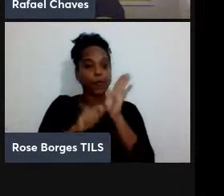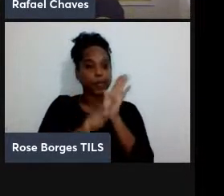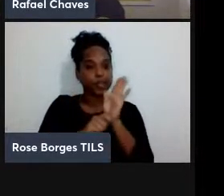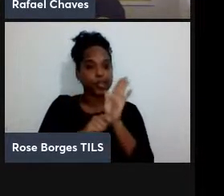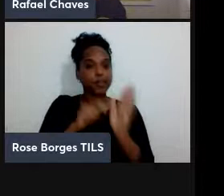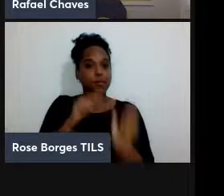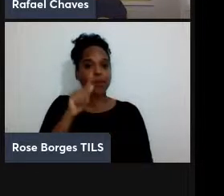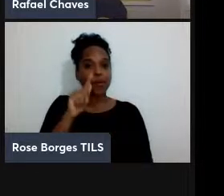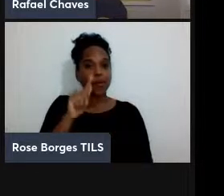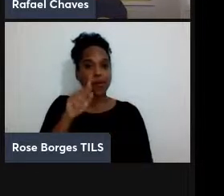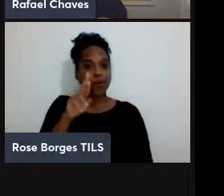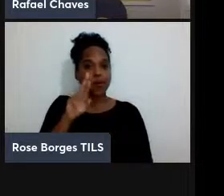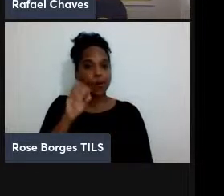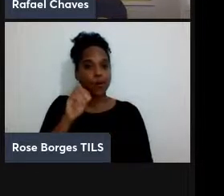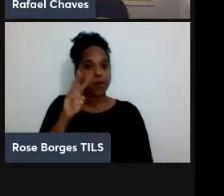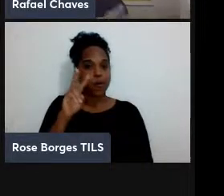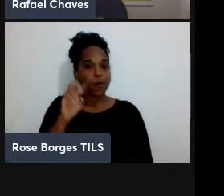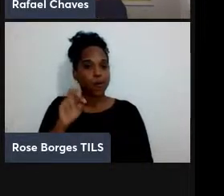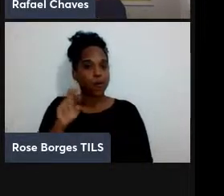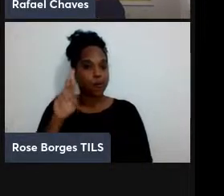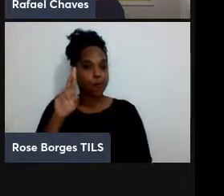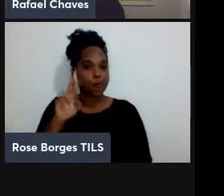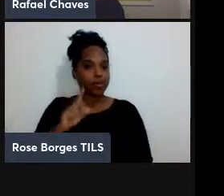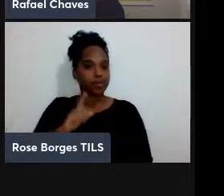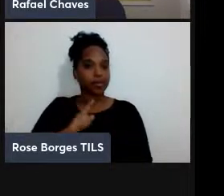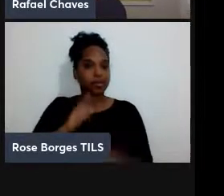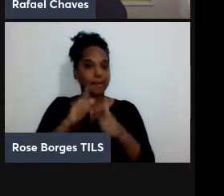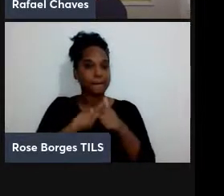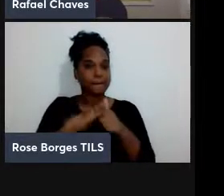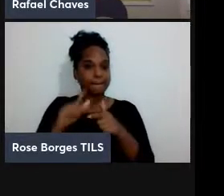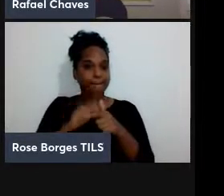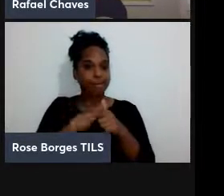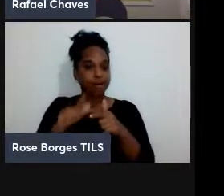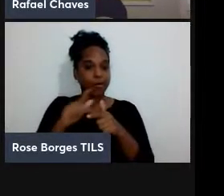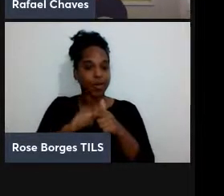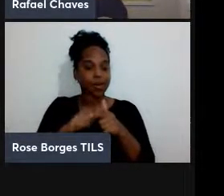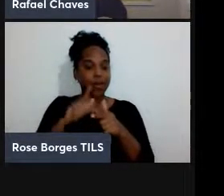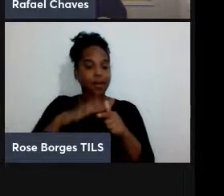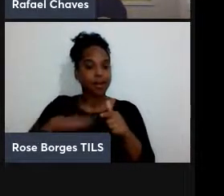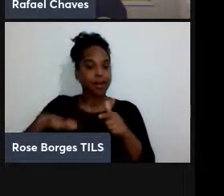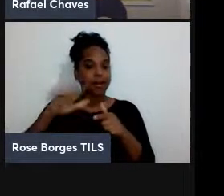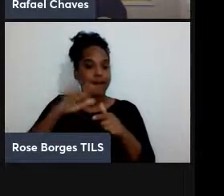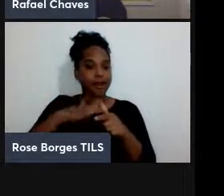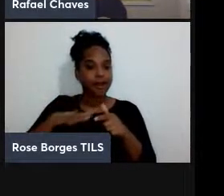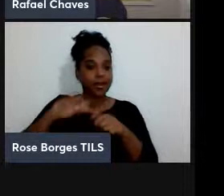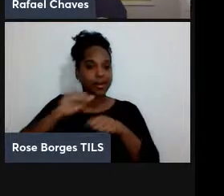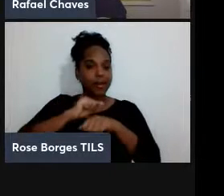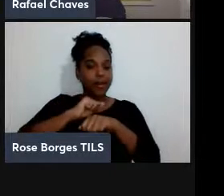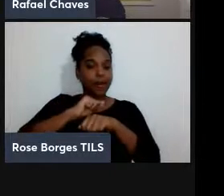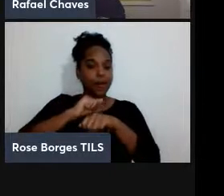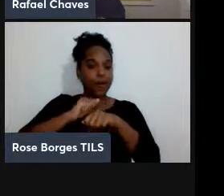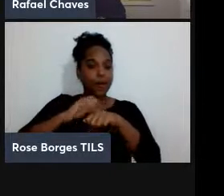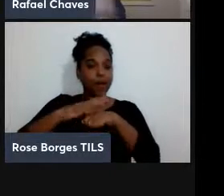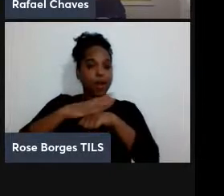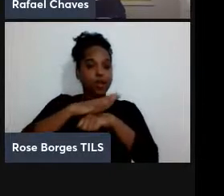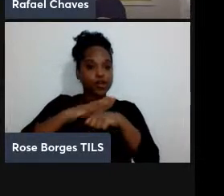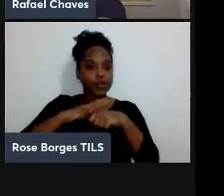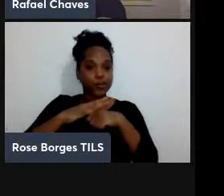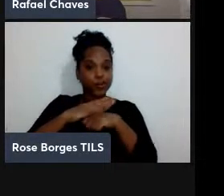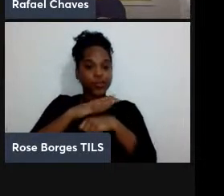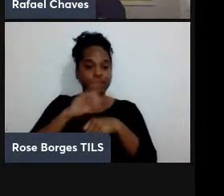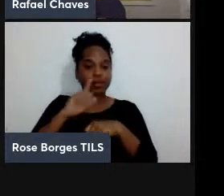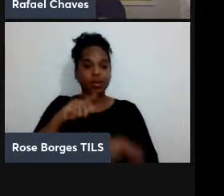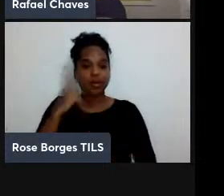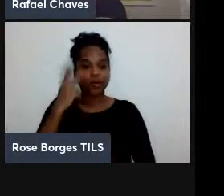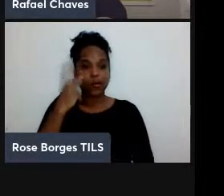resolve um problema e dá uma vantagem quântica em um problema que é bastante rotineiro que é encontrar